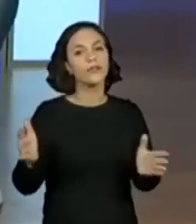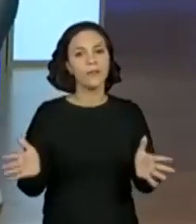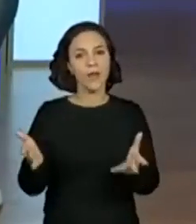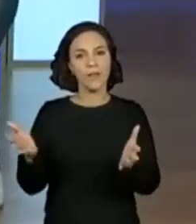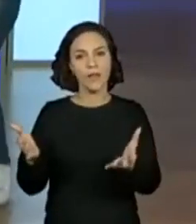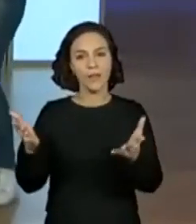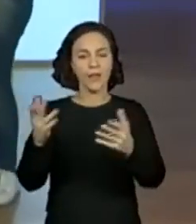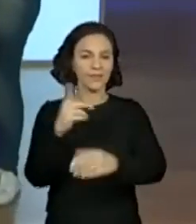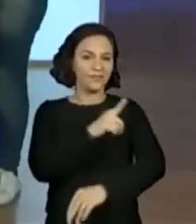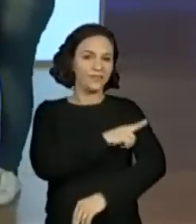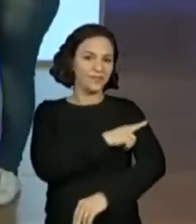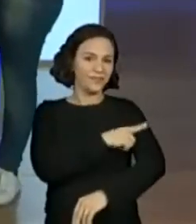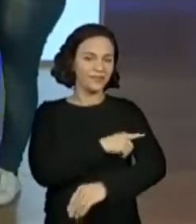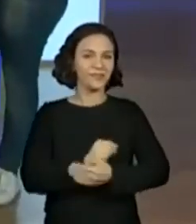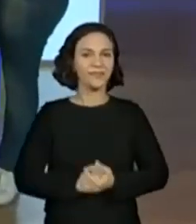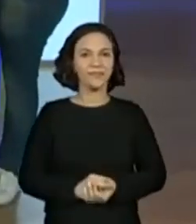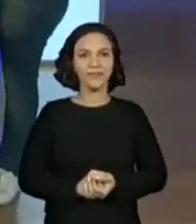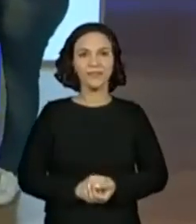junto com a gente.